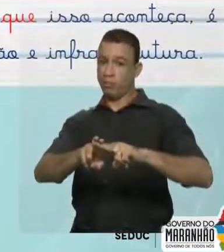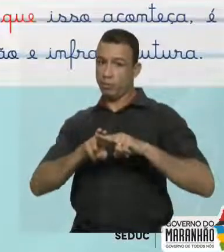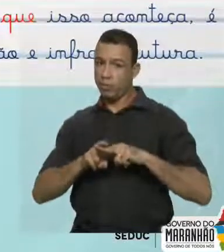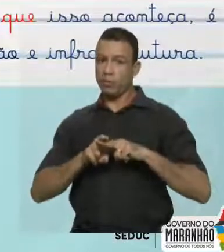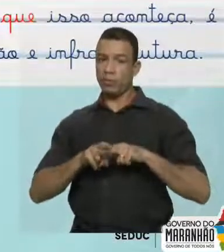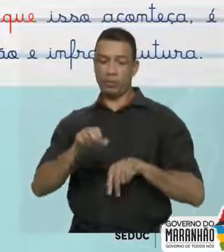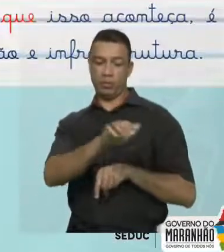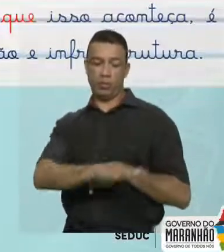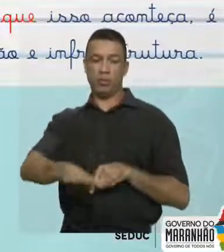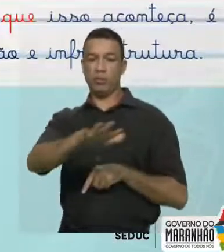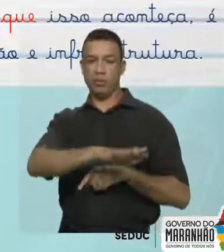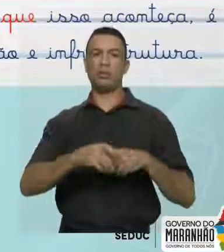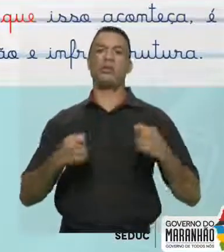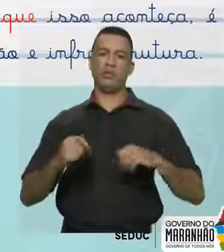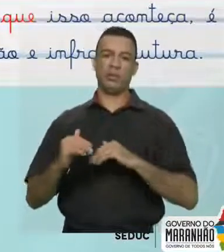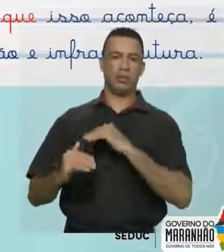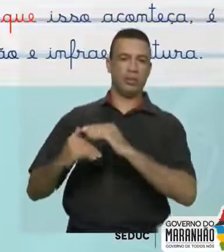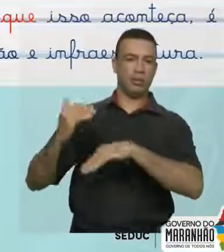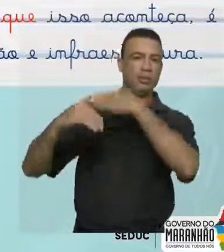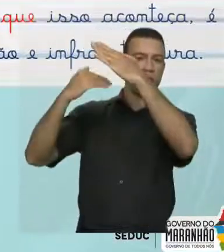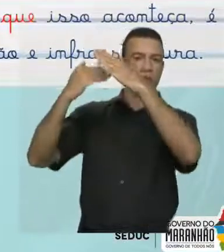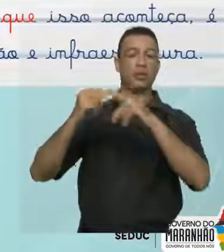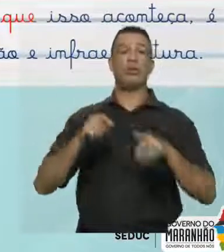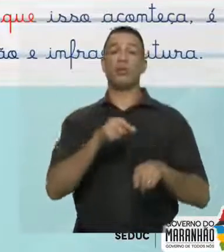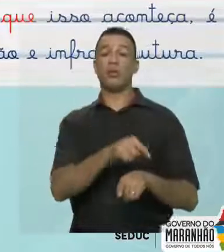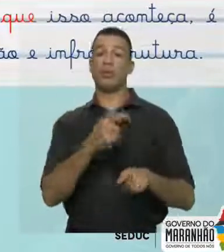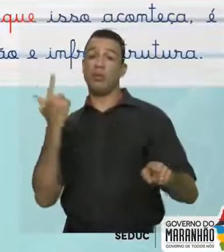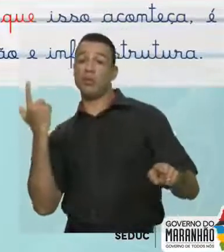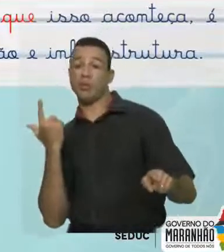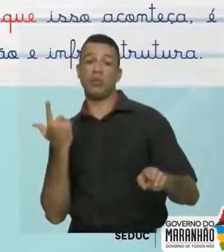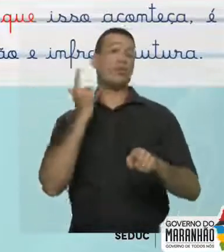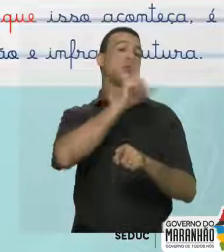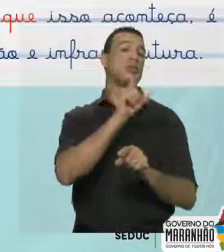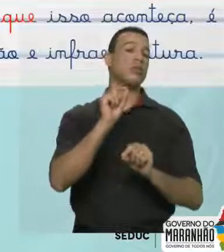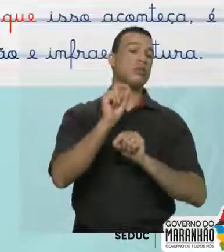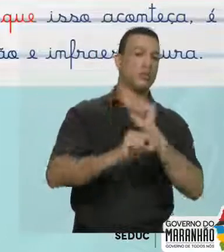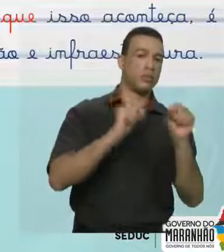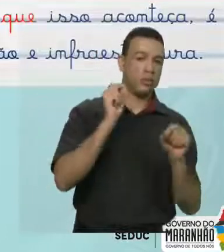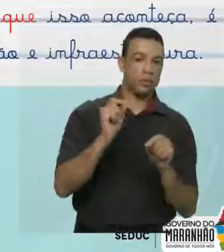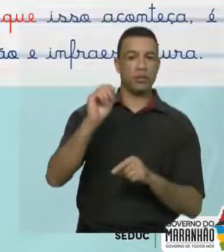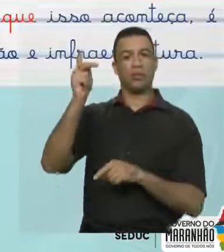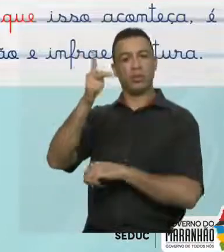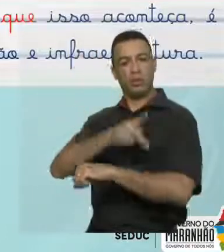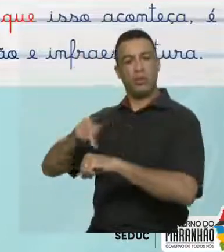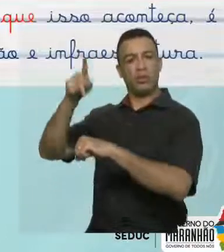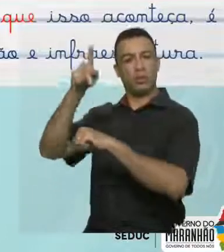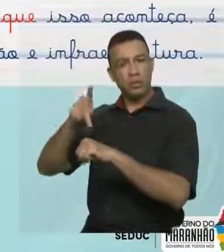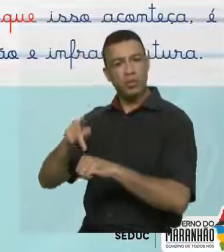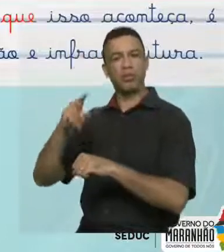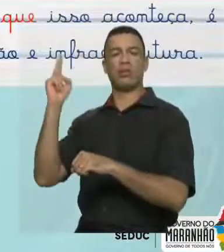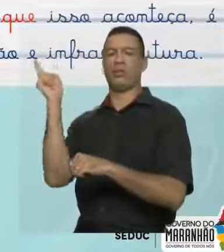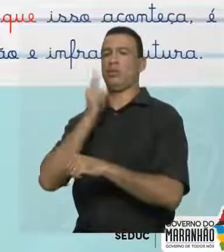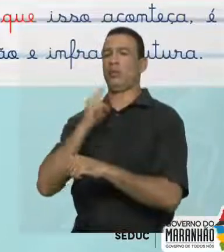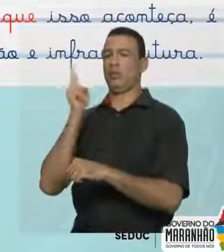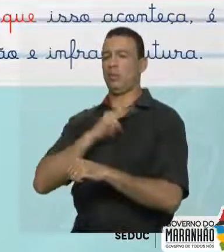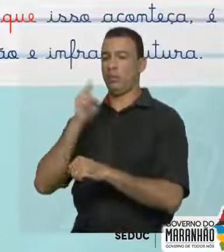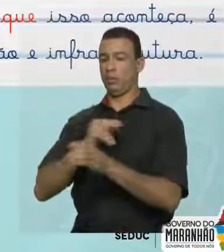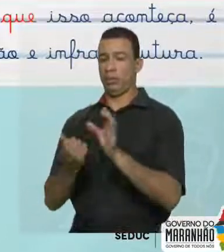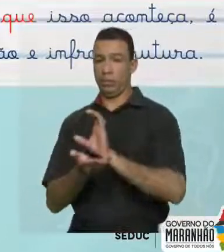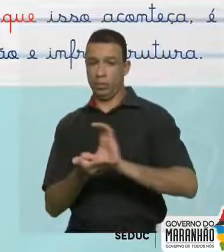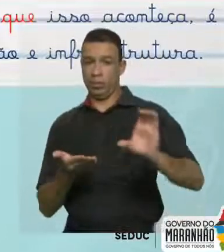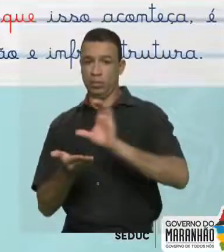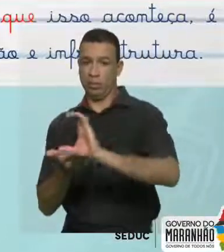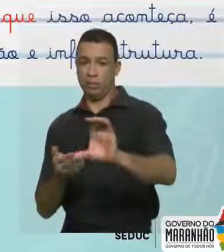necessita de avanços e, para que isso aconteça, é imprescindível que o país faça urgentes investimentos em